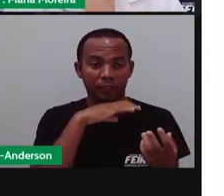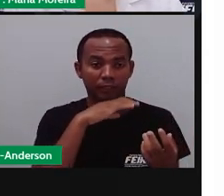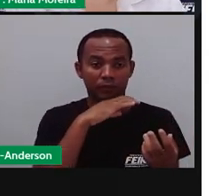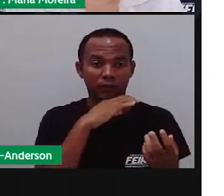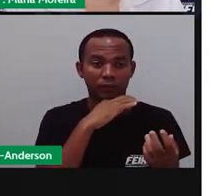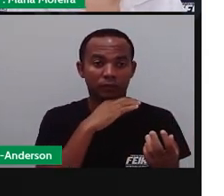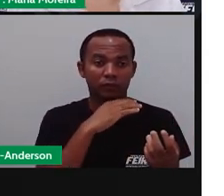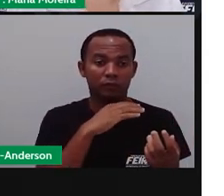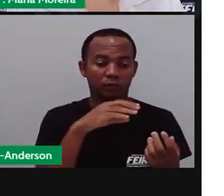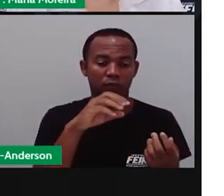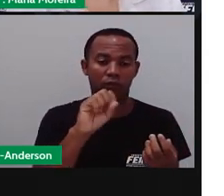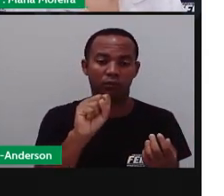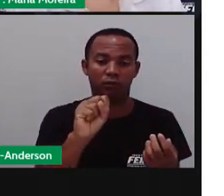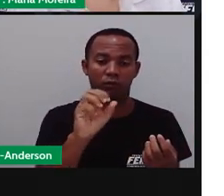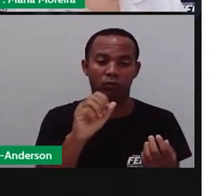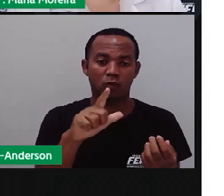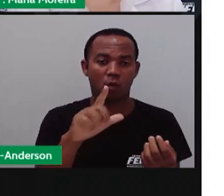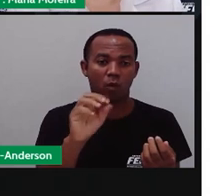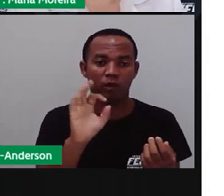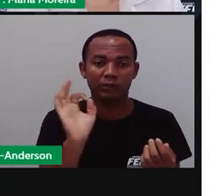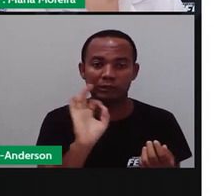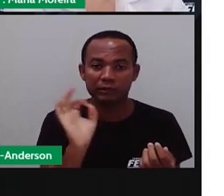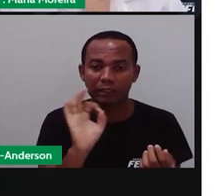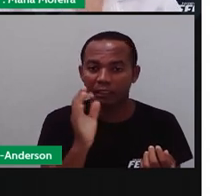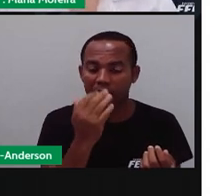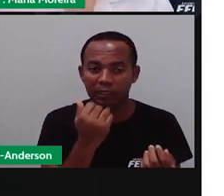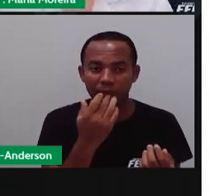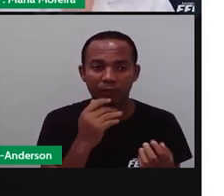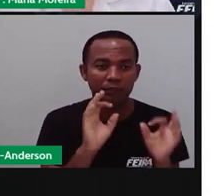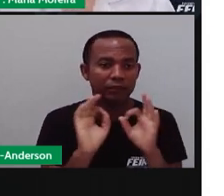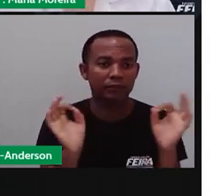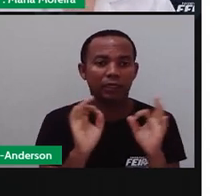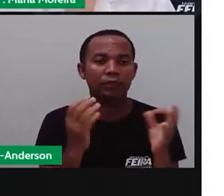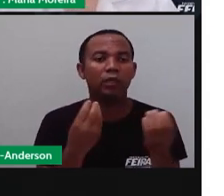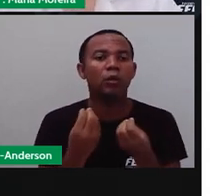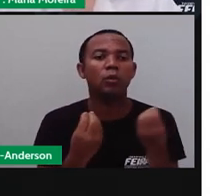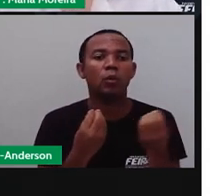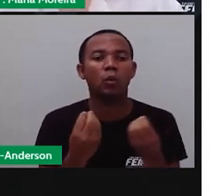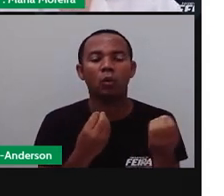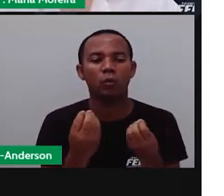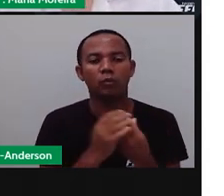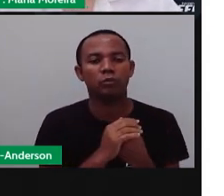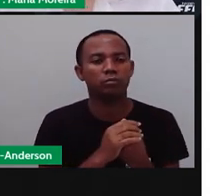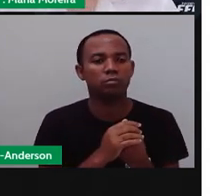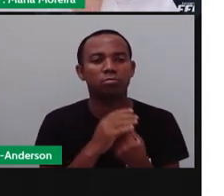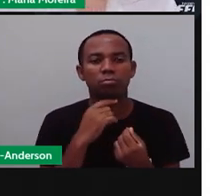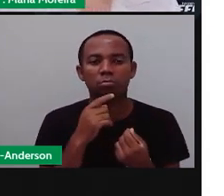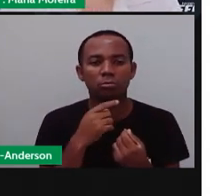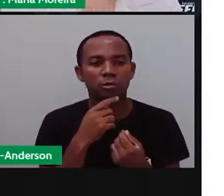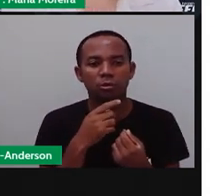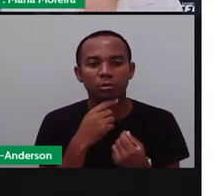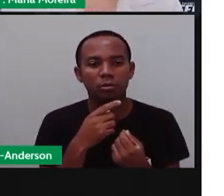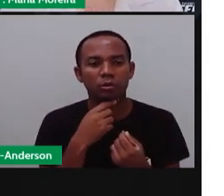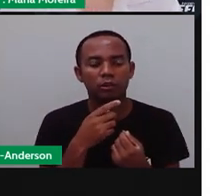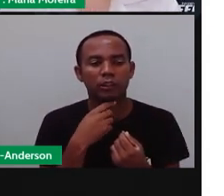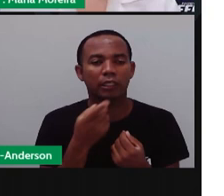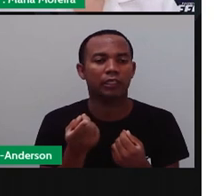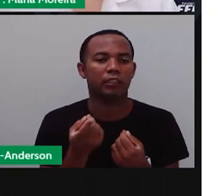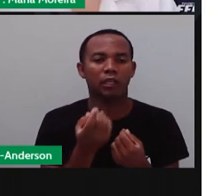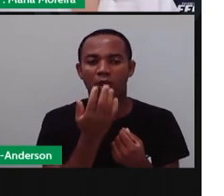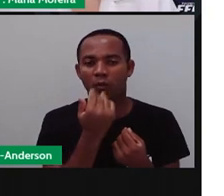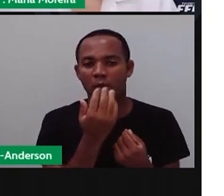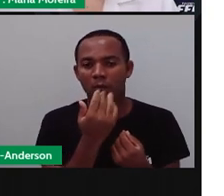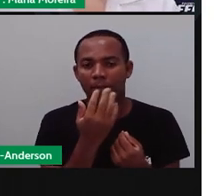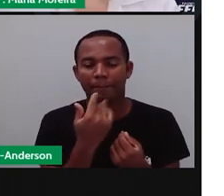o solo, se eles não têm essa grama, se eles não têm esse alimento, eles não vão se alimentar, a gente também não vai ter o quê? A galinha,